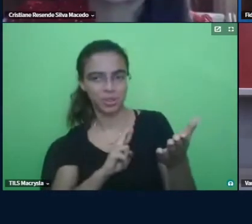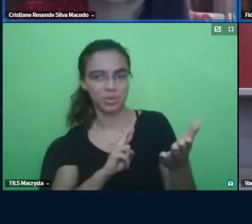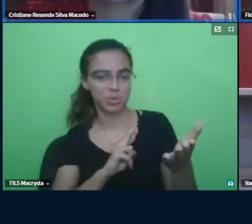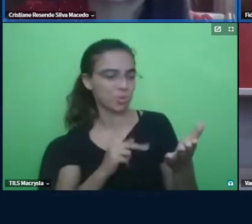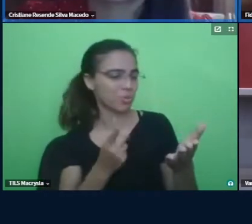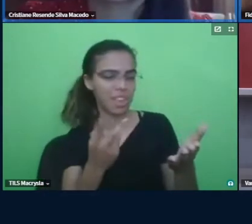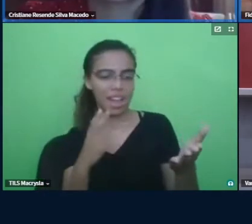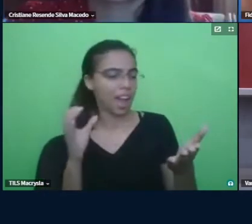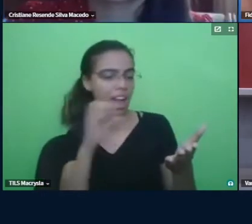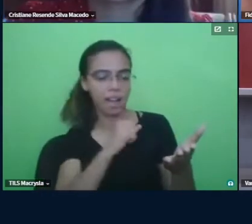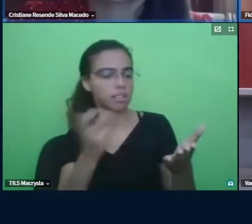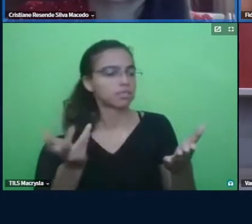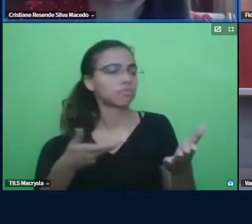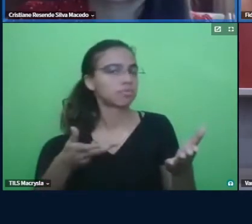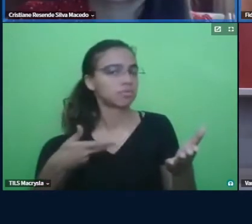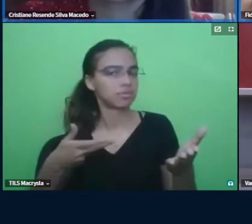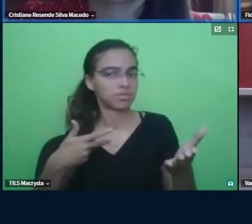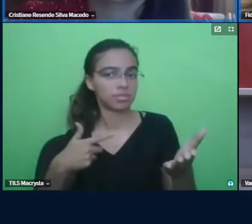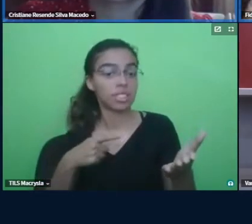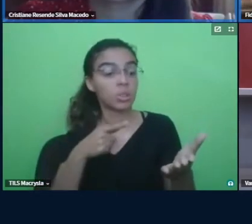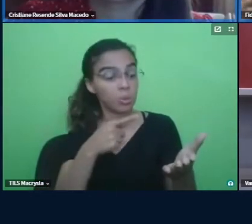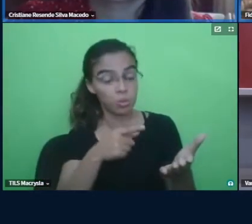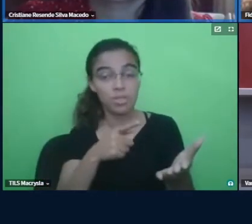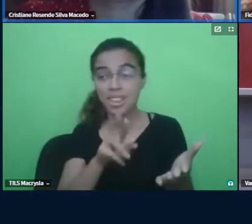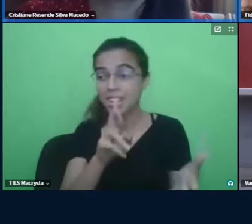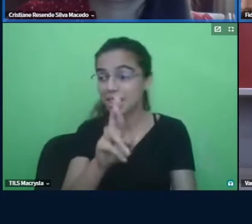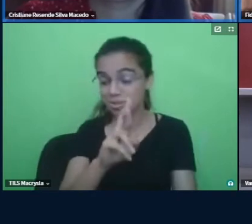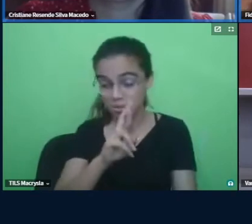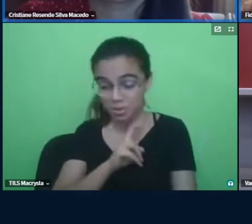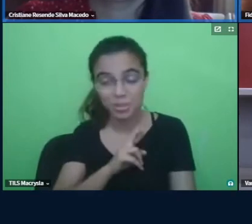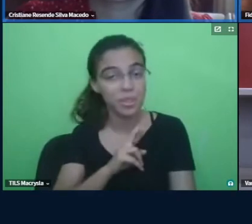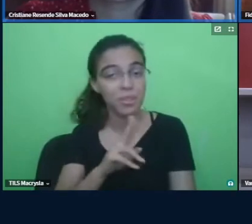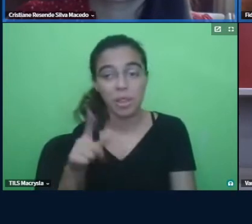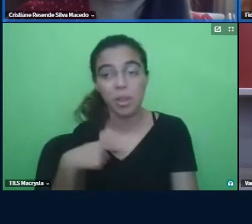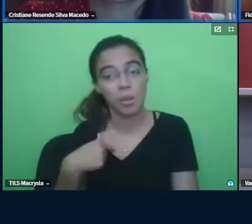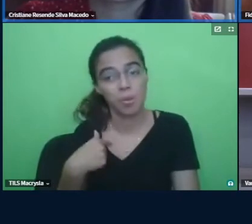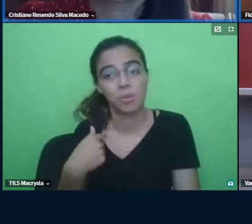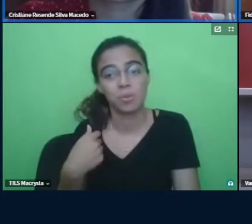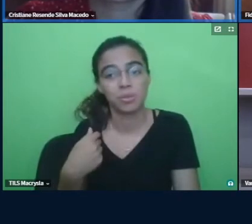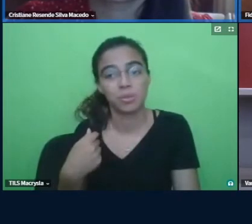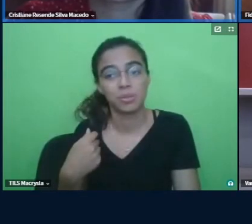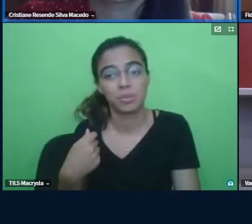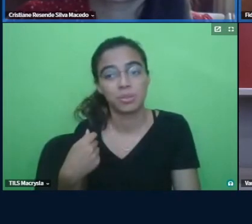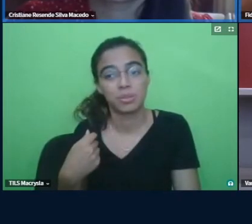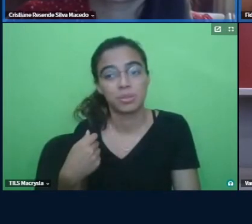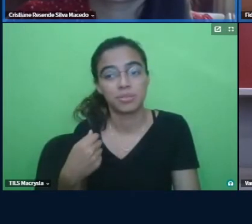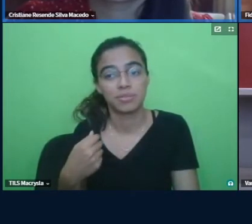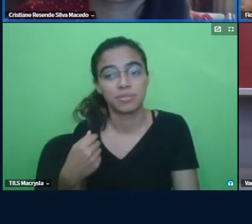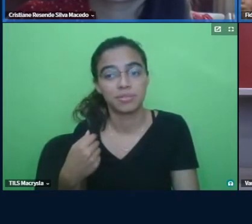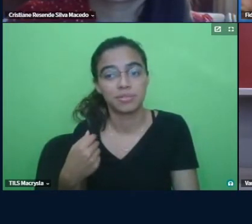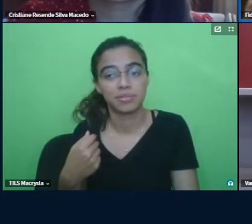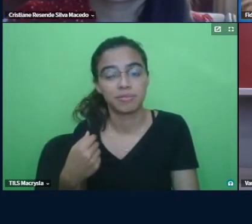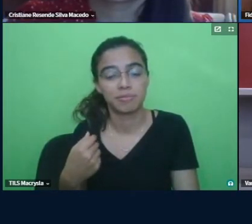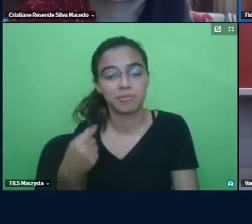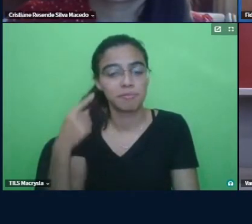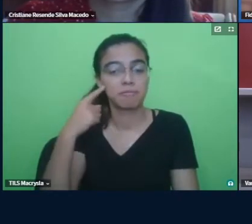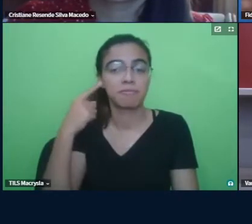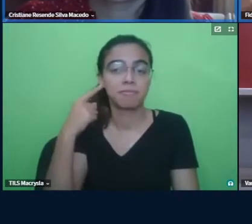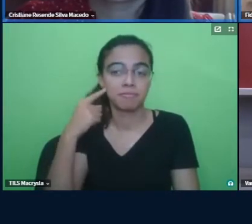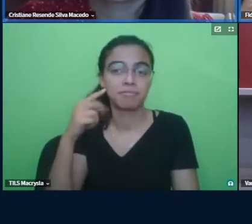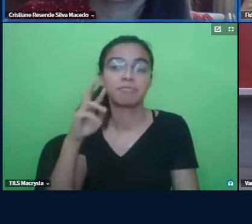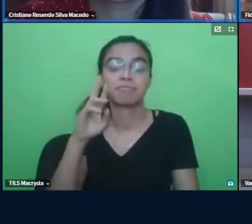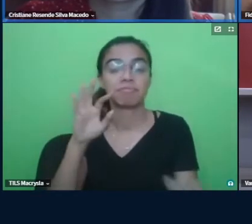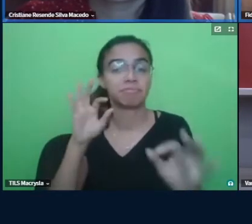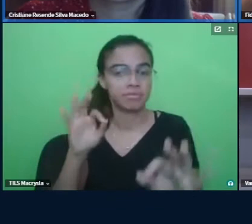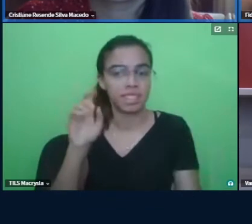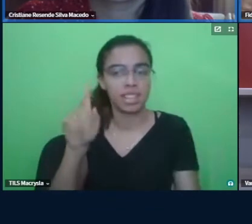três e você deu a resposta que eu estava esperando então isso isso demonstra muito domínio do que você fez equilíbrio